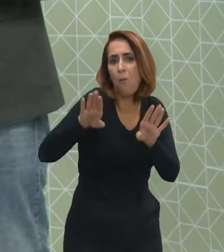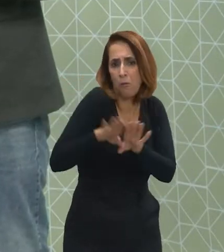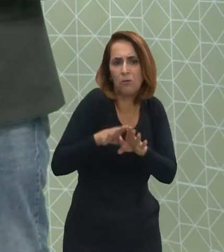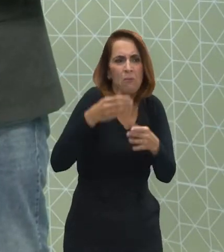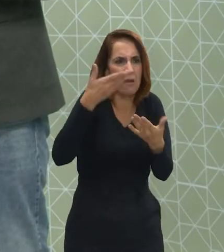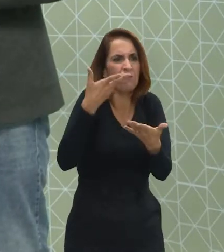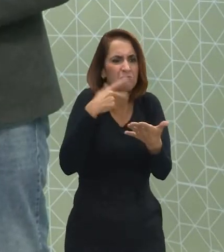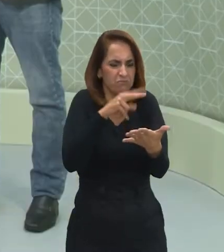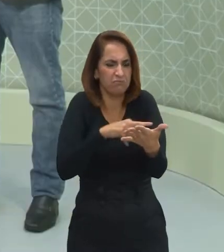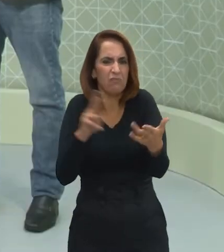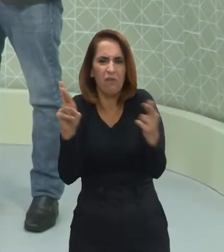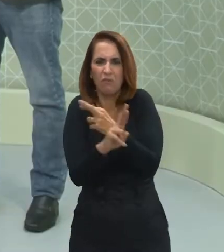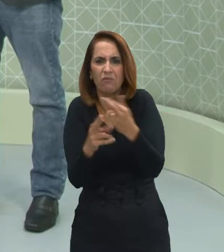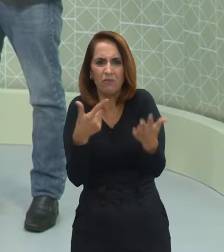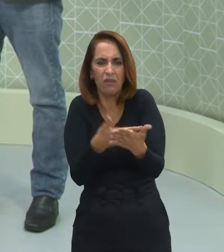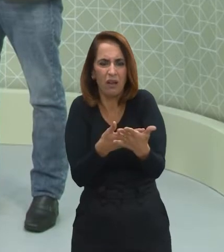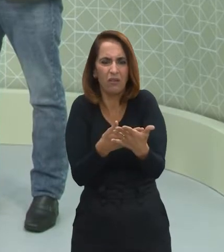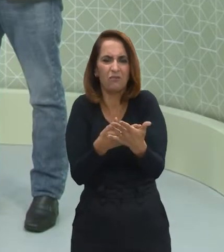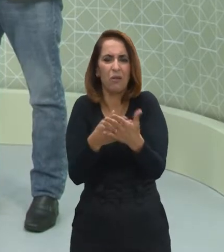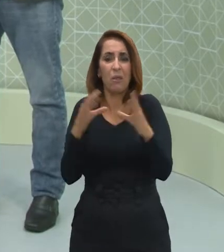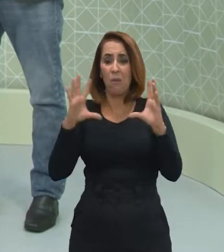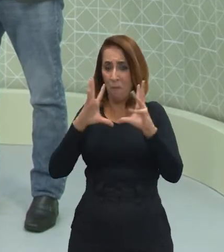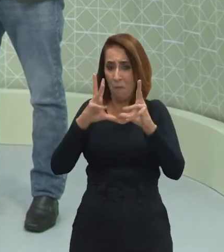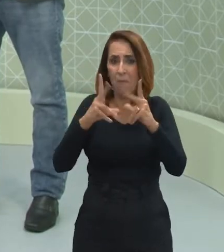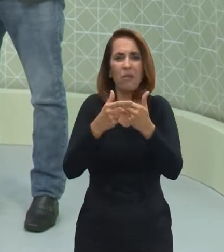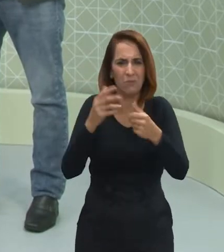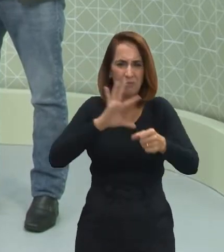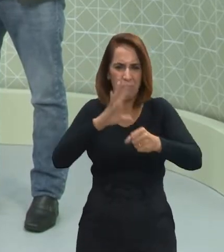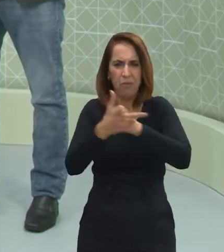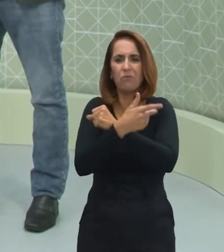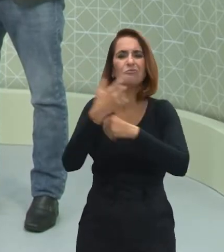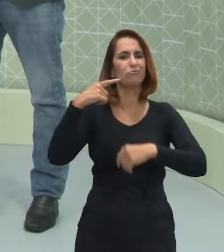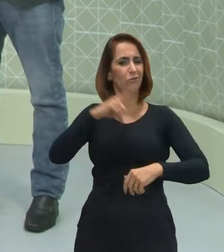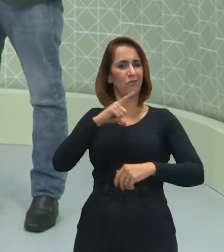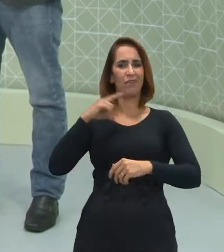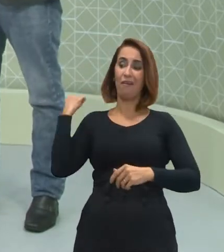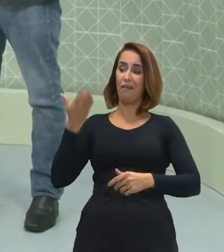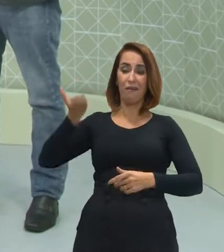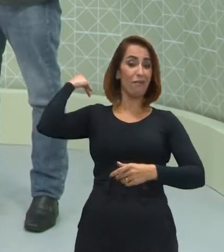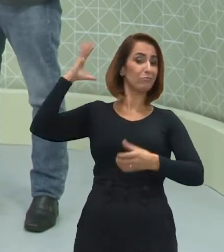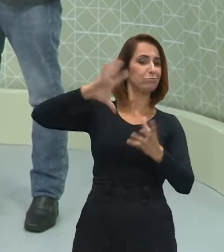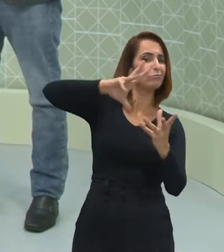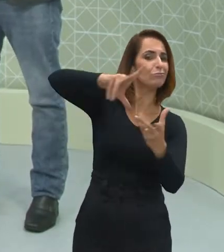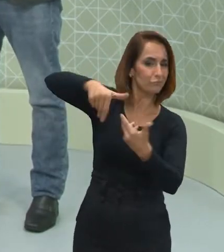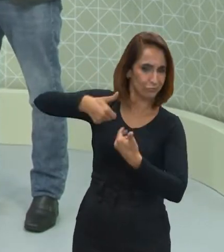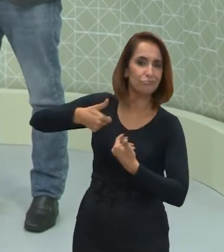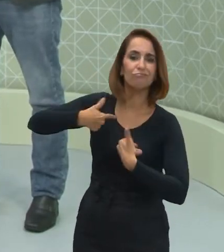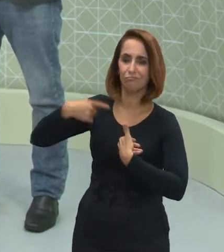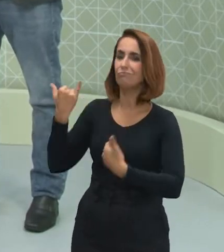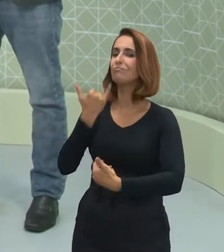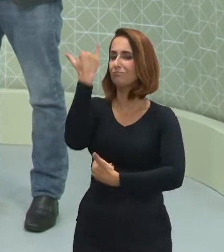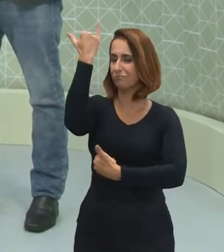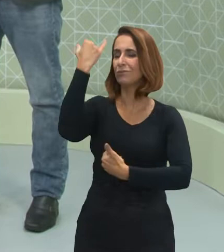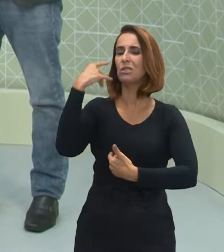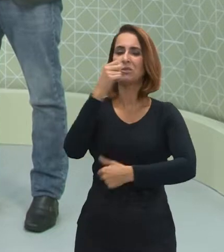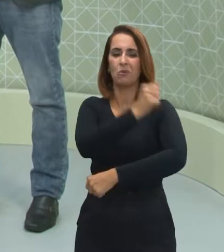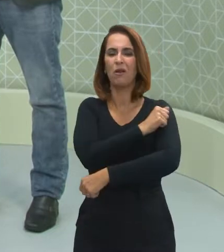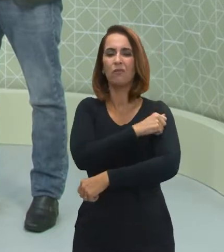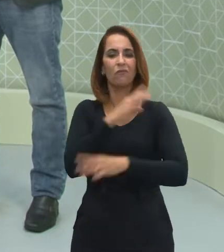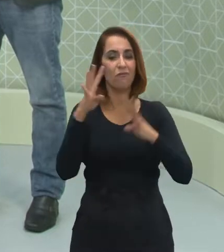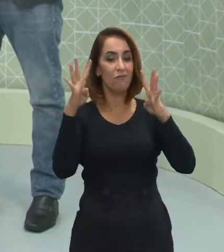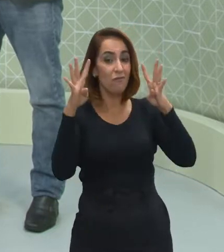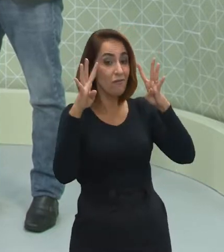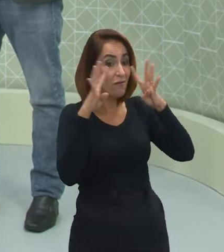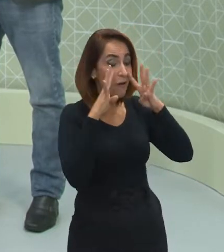temas relacionados às pandemias que já existiram no mundo, tá? Então, é muito importante que o estudante fique